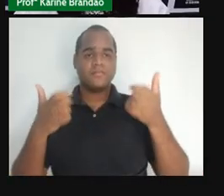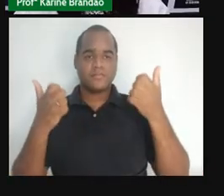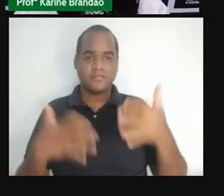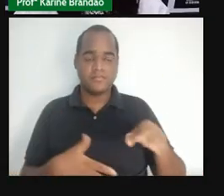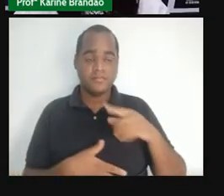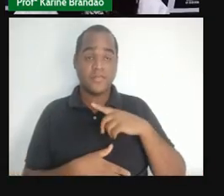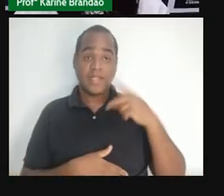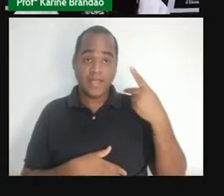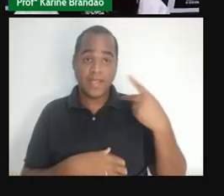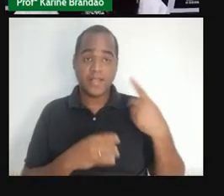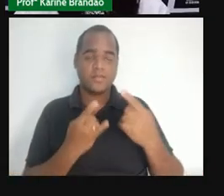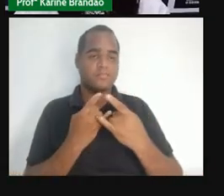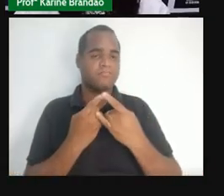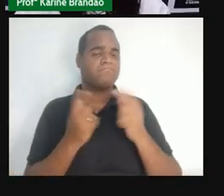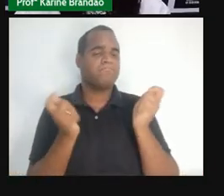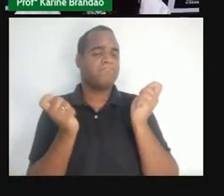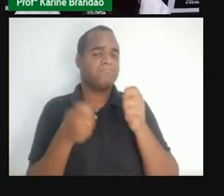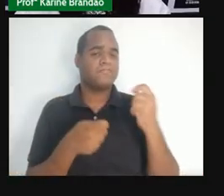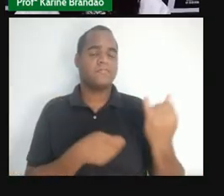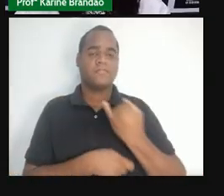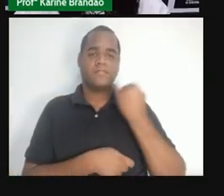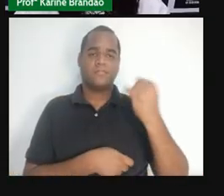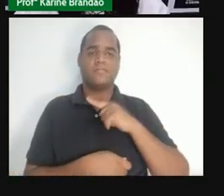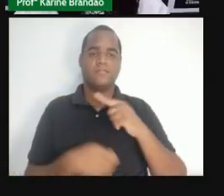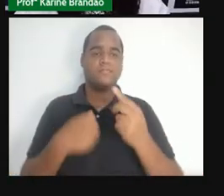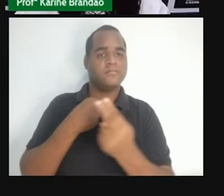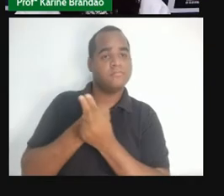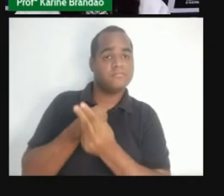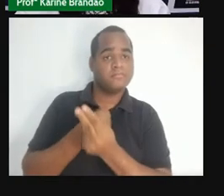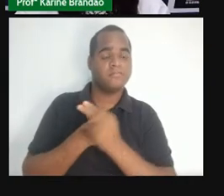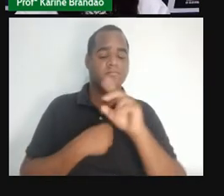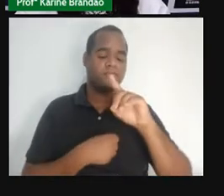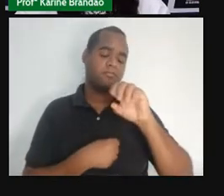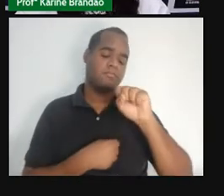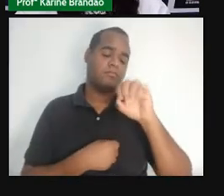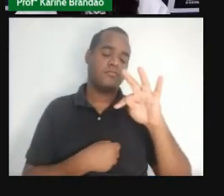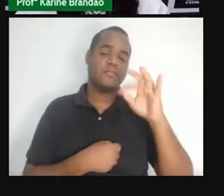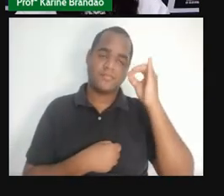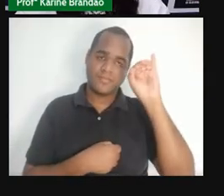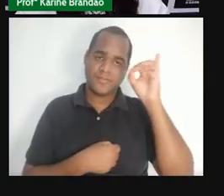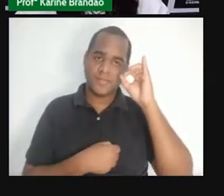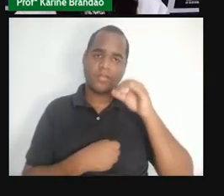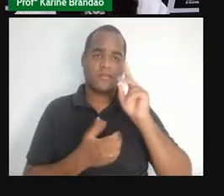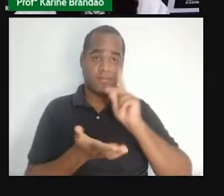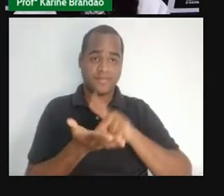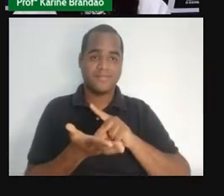a camisinha é o mais eficaz na proteção contra DSTs. Verdadeiro.